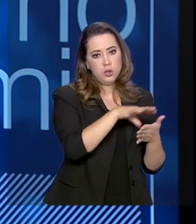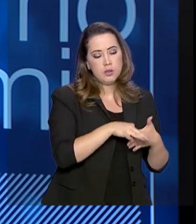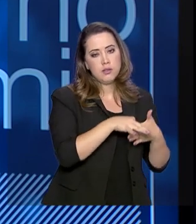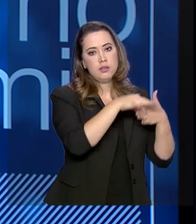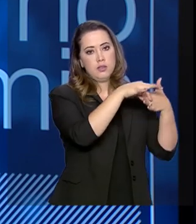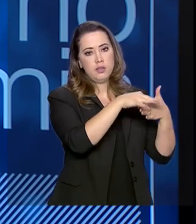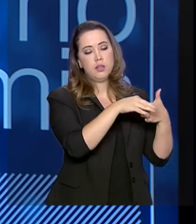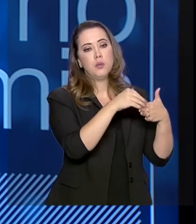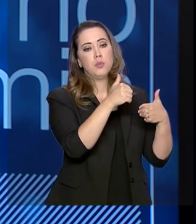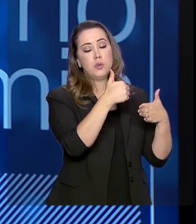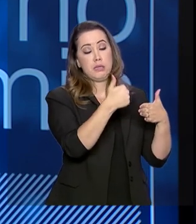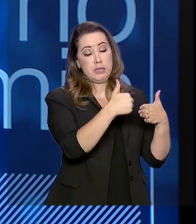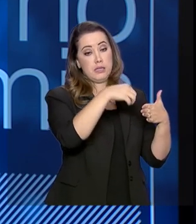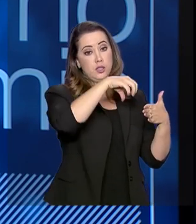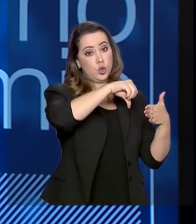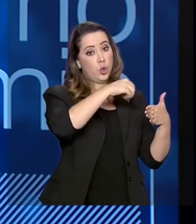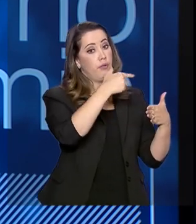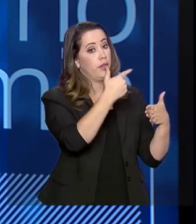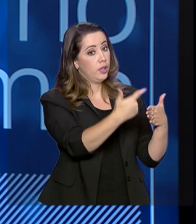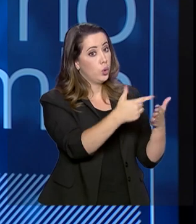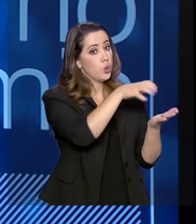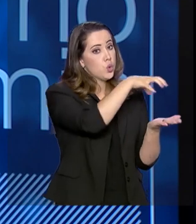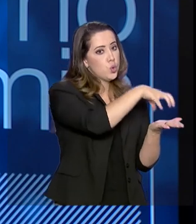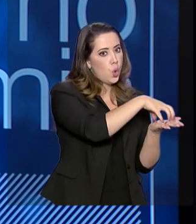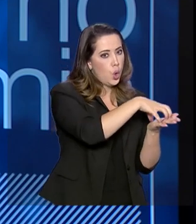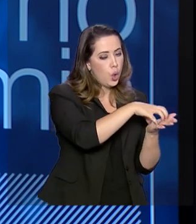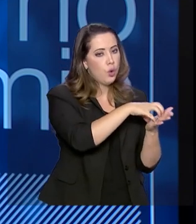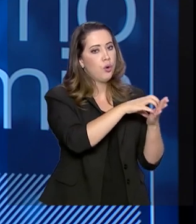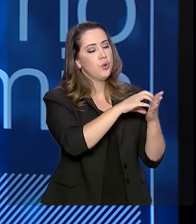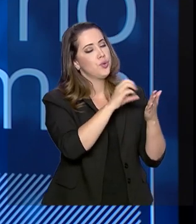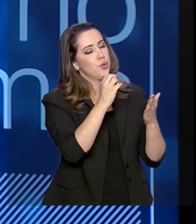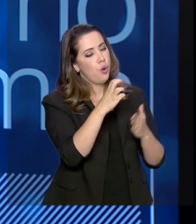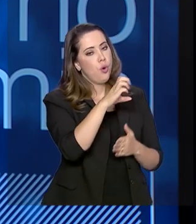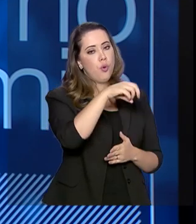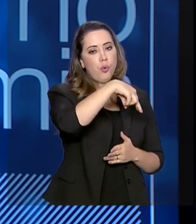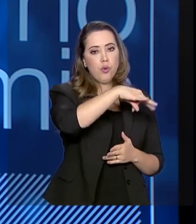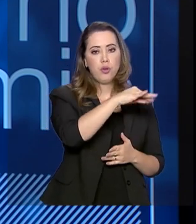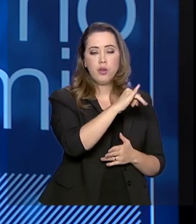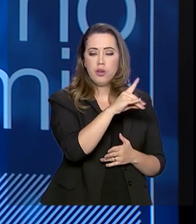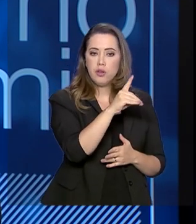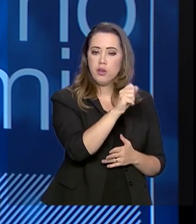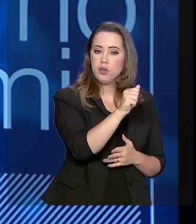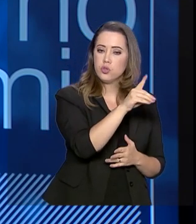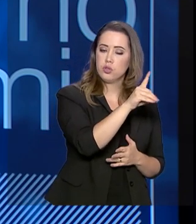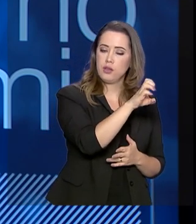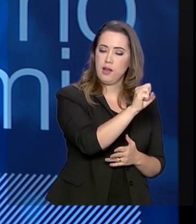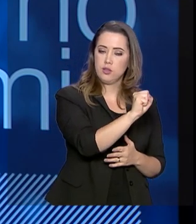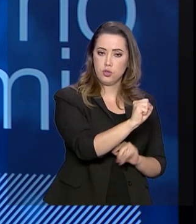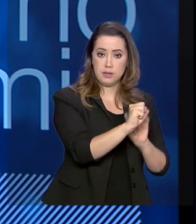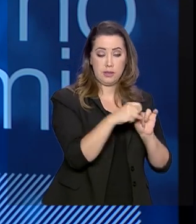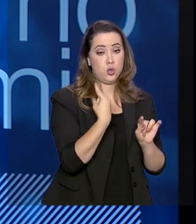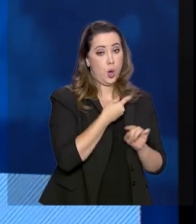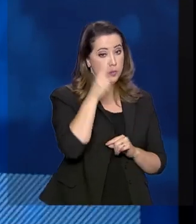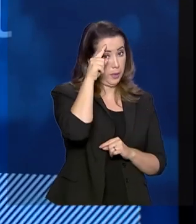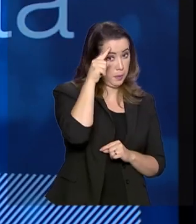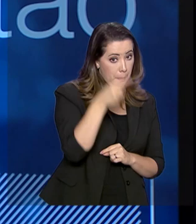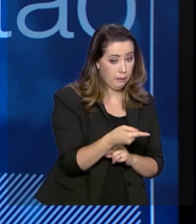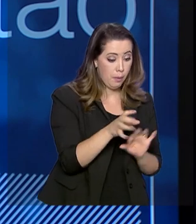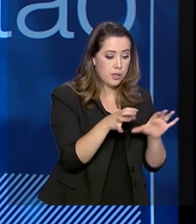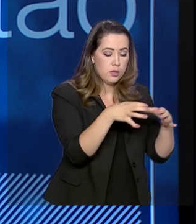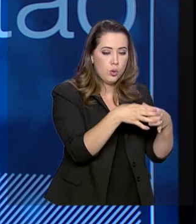órgãos e entidades que hoje compõem o Poder Executivo Federal. Para esses daí, a gente pode emanar normas que são de cumprimento